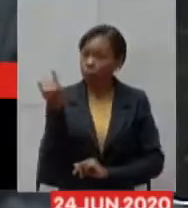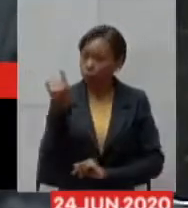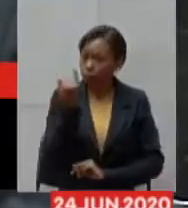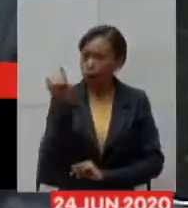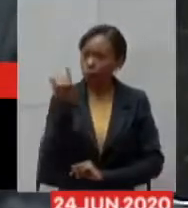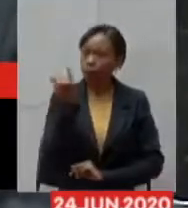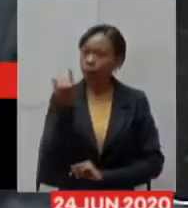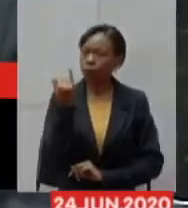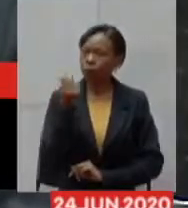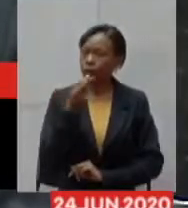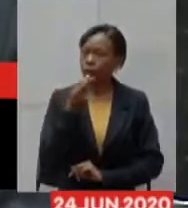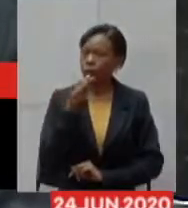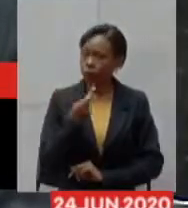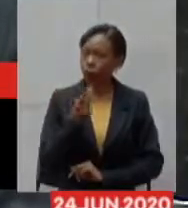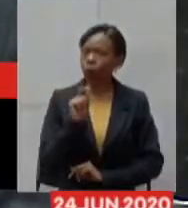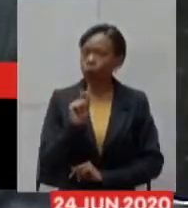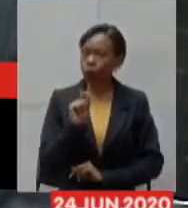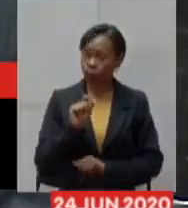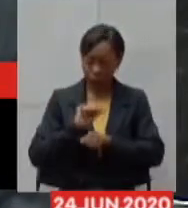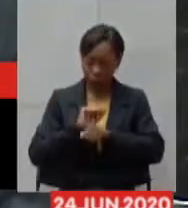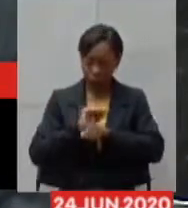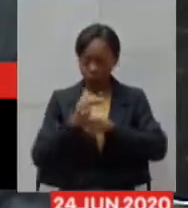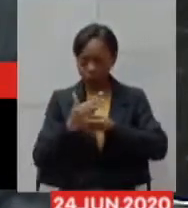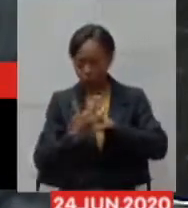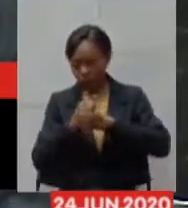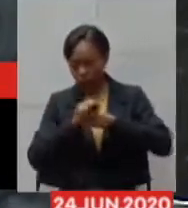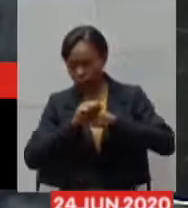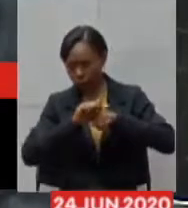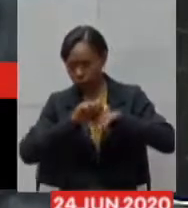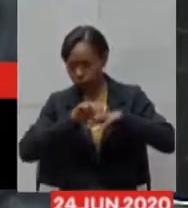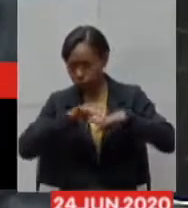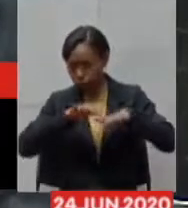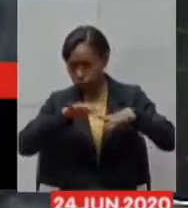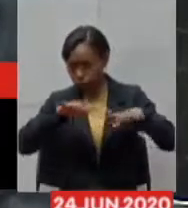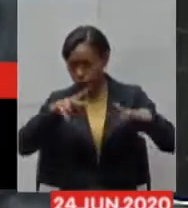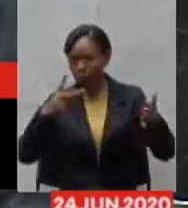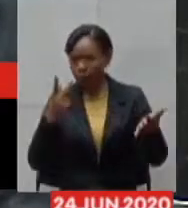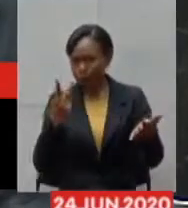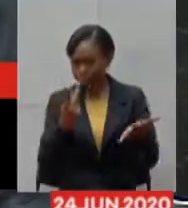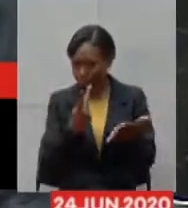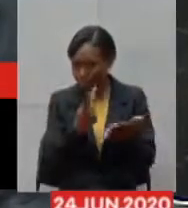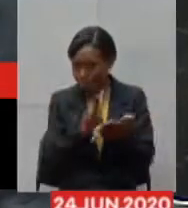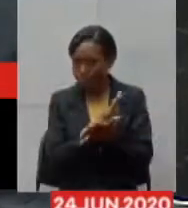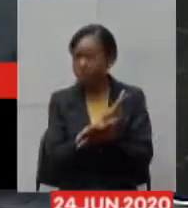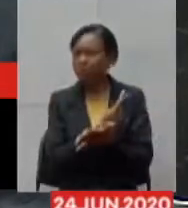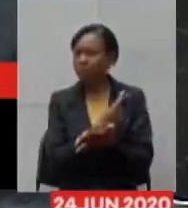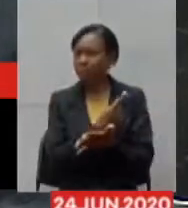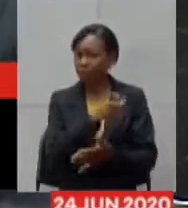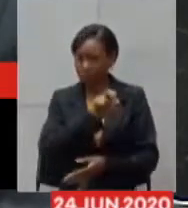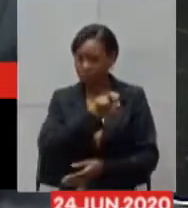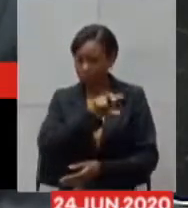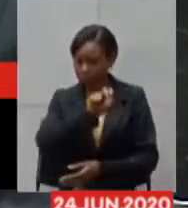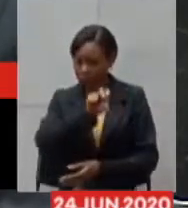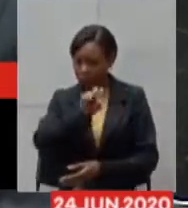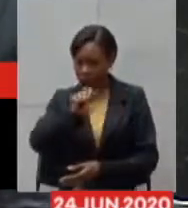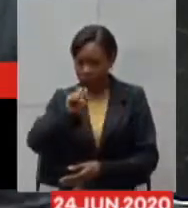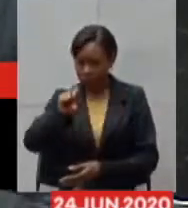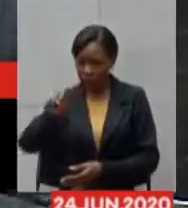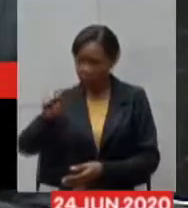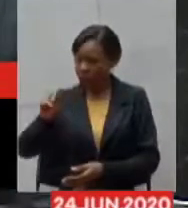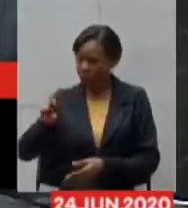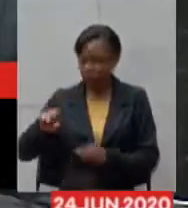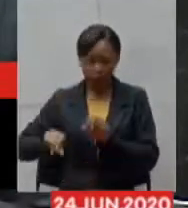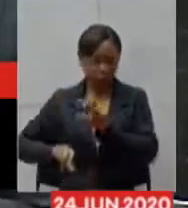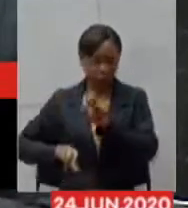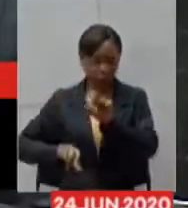epidemia ela está aí a epidemia o vírus não combina com a gente as coisas ou seja o vírus ele não